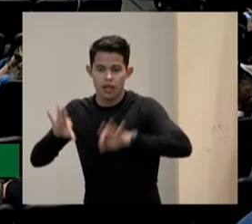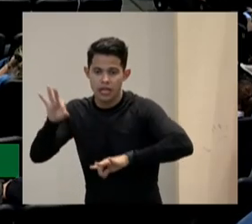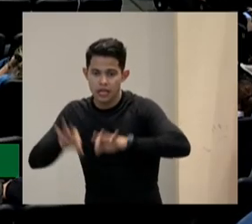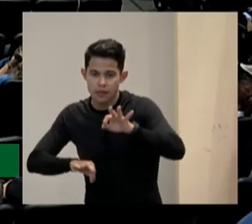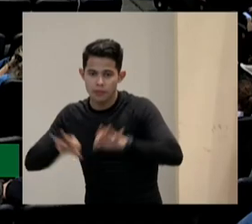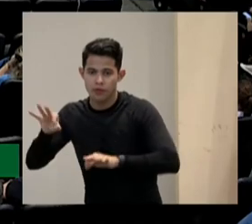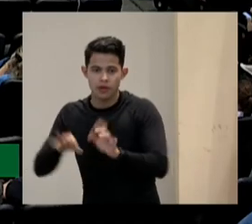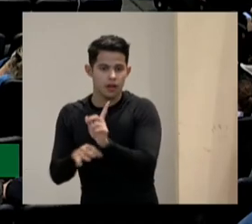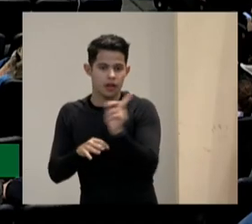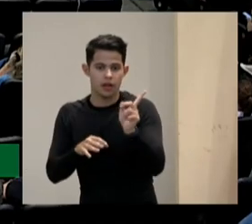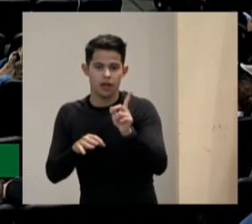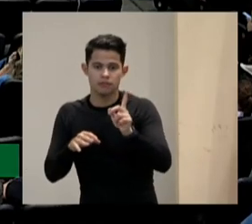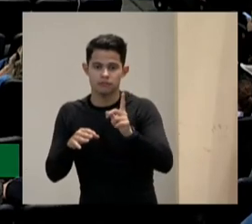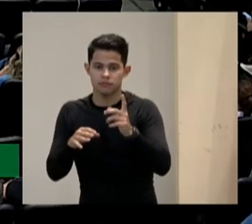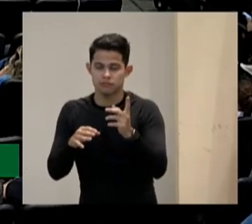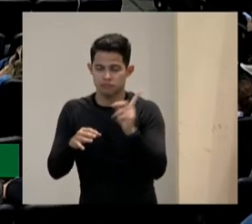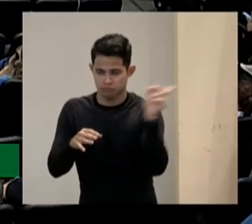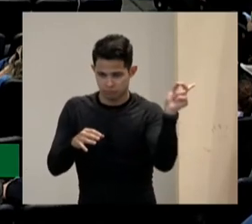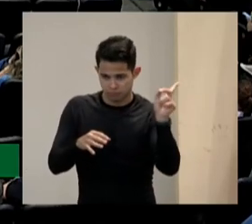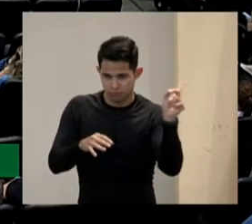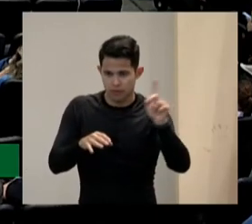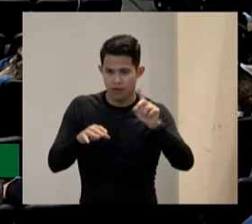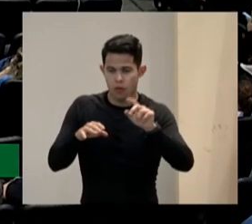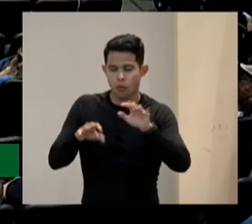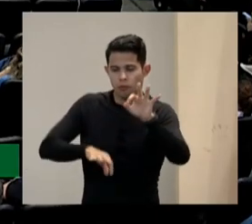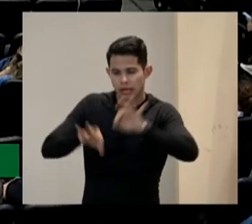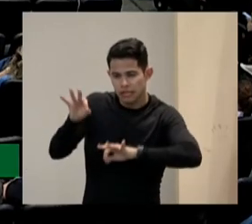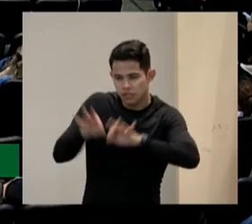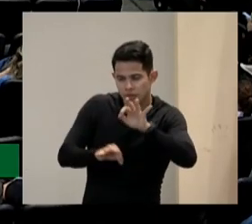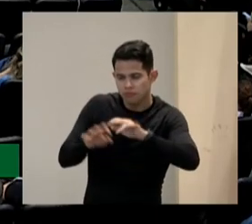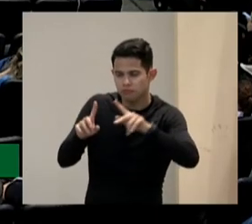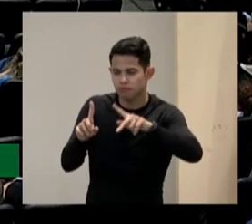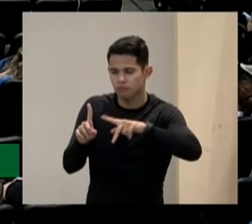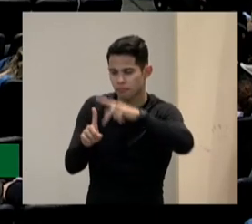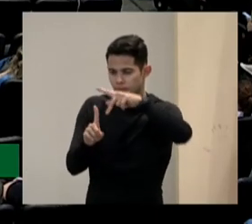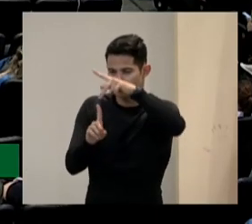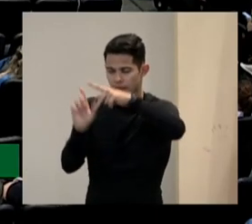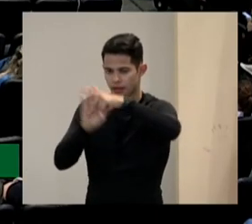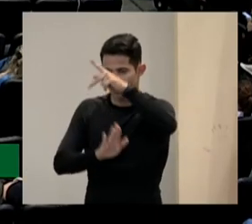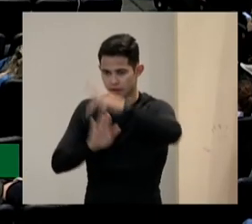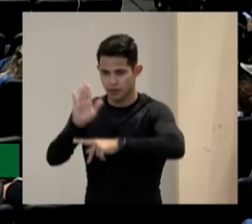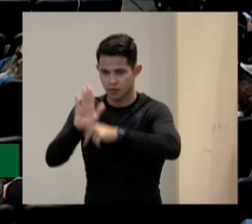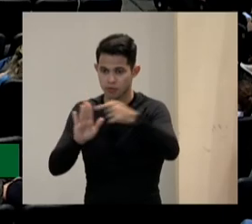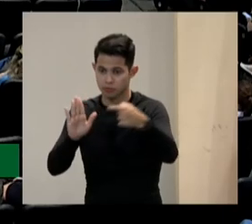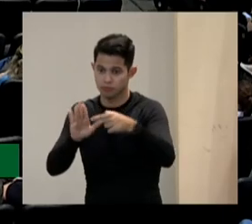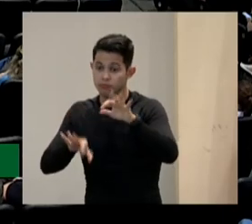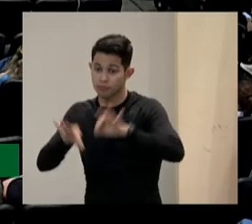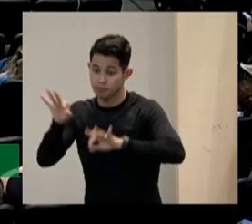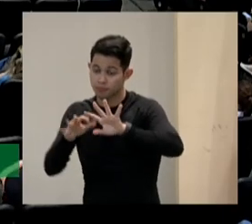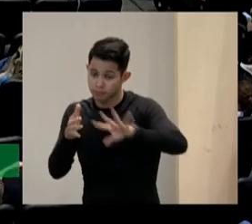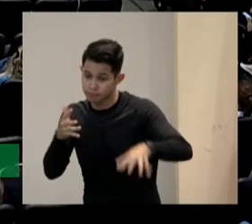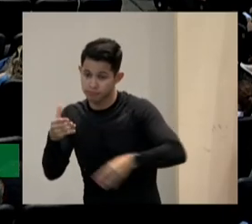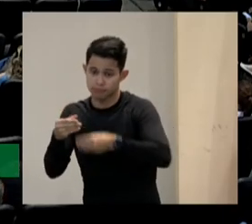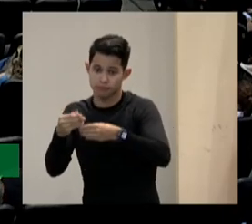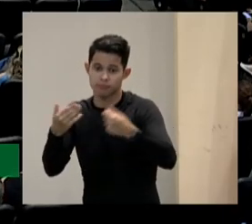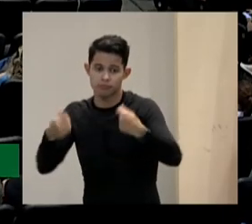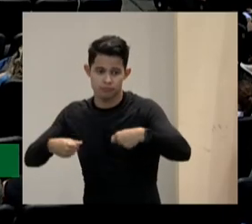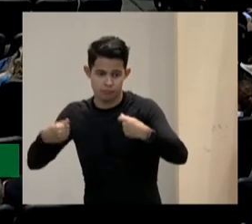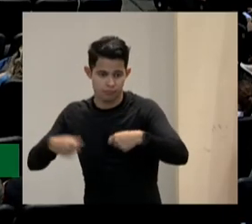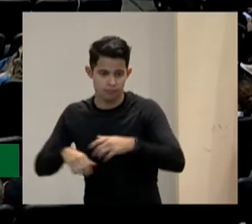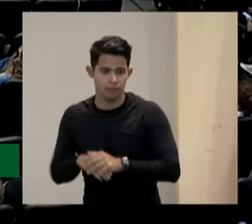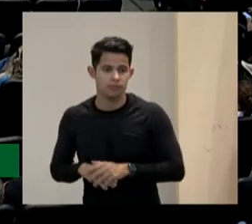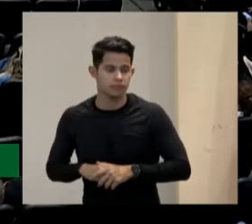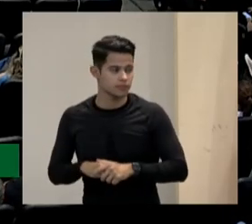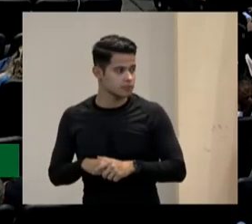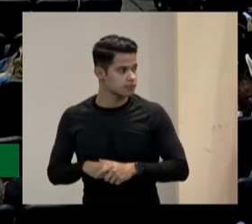planejamento tenho que ir complementando esse planejamento e saber agora aqui porque também a gente se